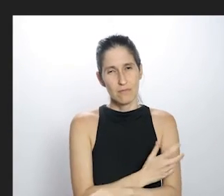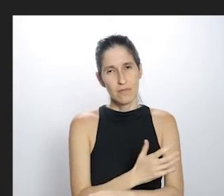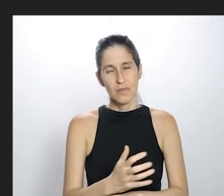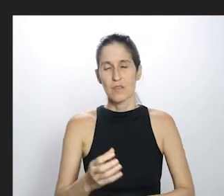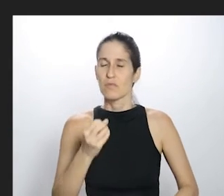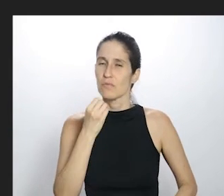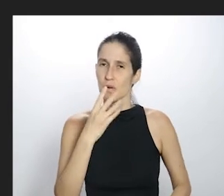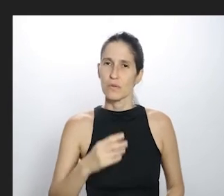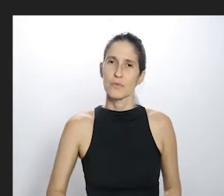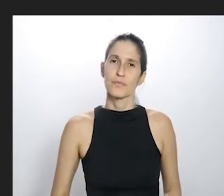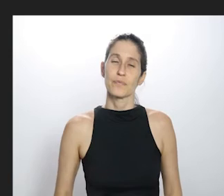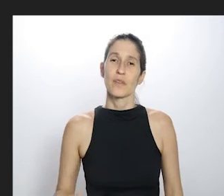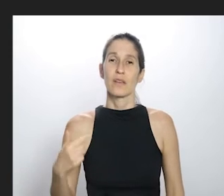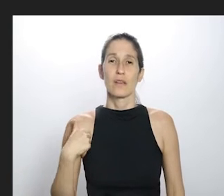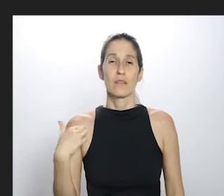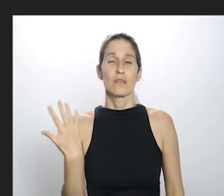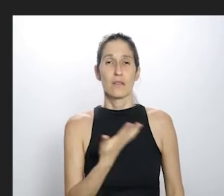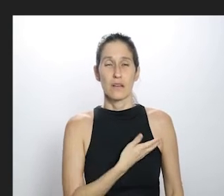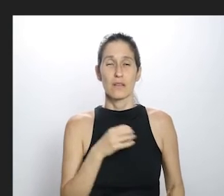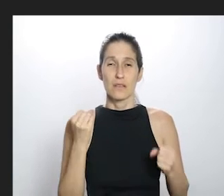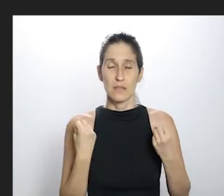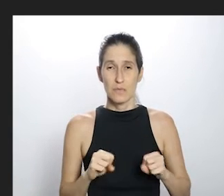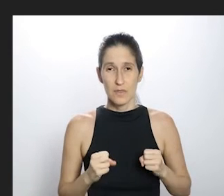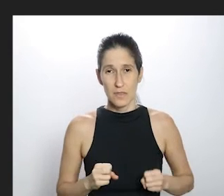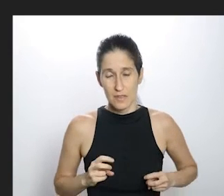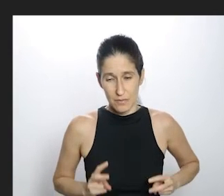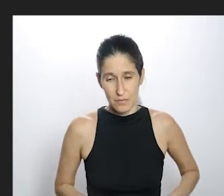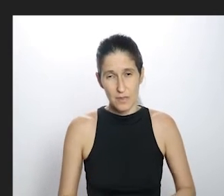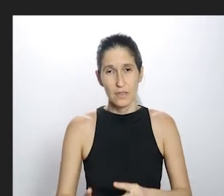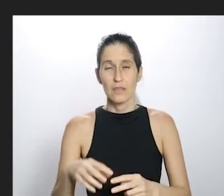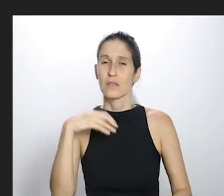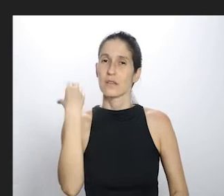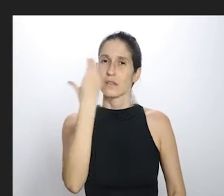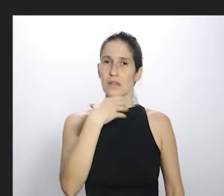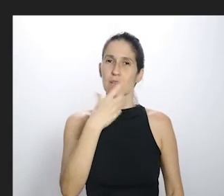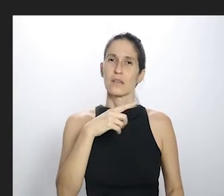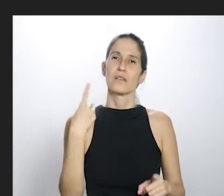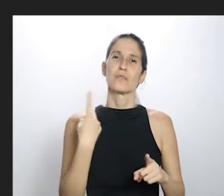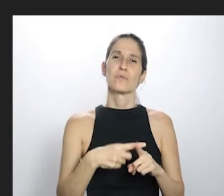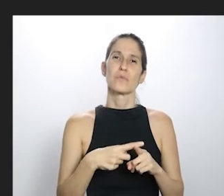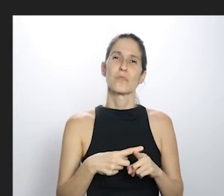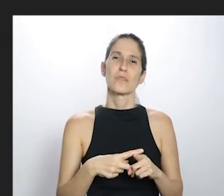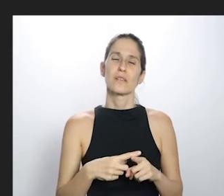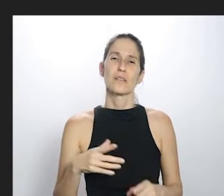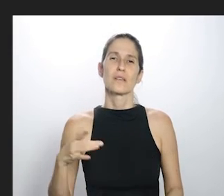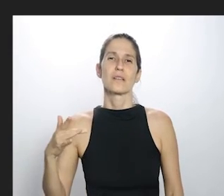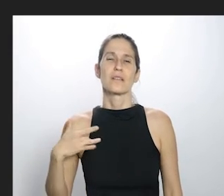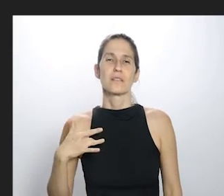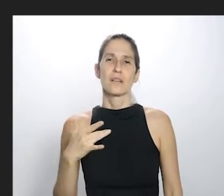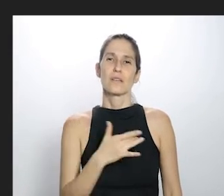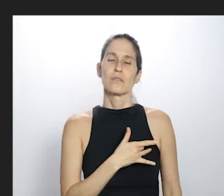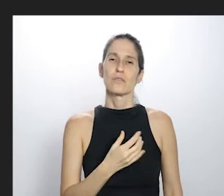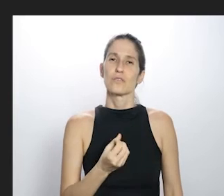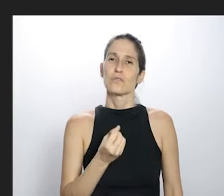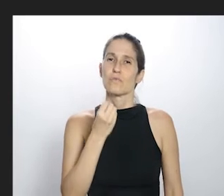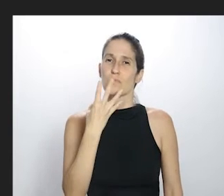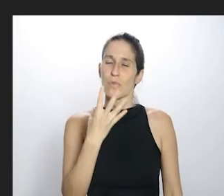a gente tem que seguir cantando, é isso aí, gente, que a música é o grande remédio da alma, a gente tem que seguir